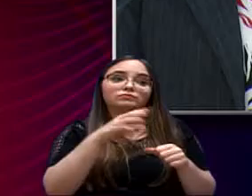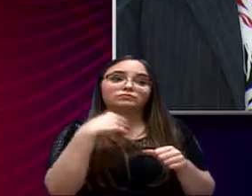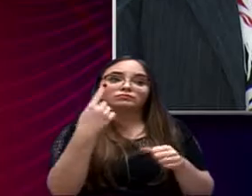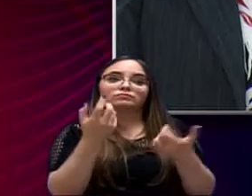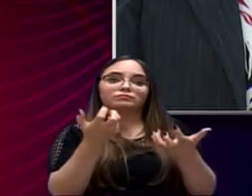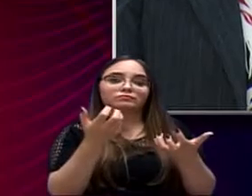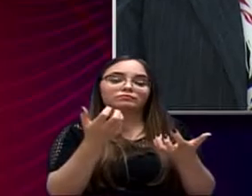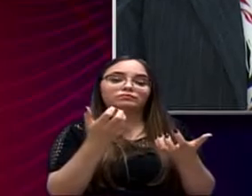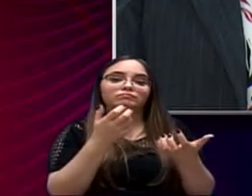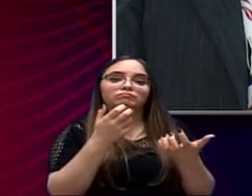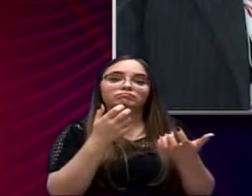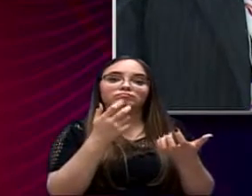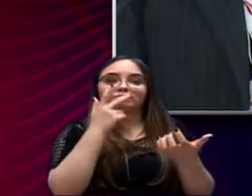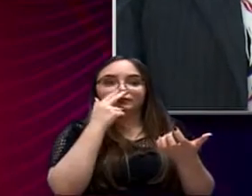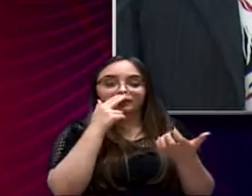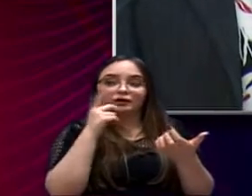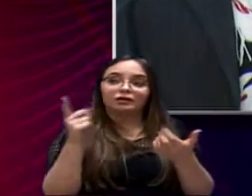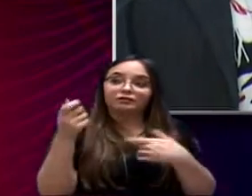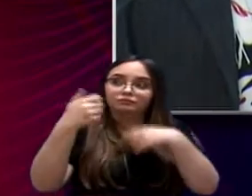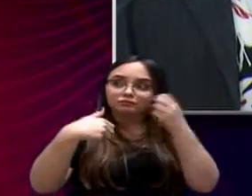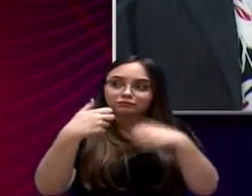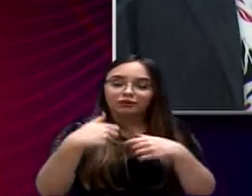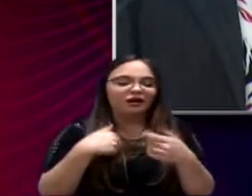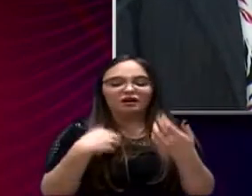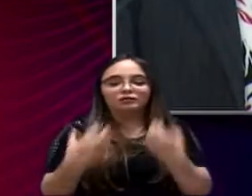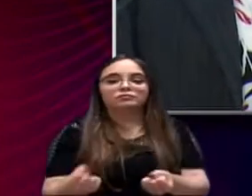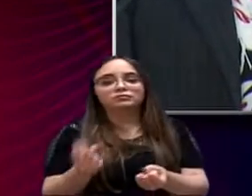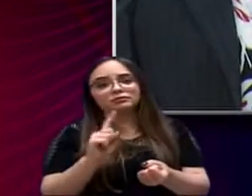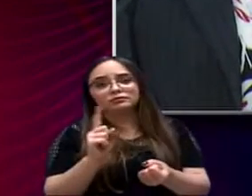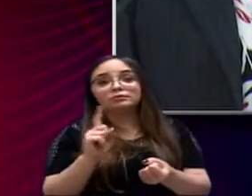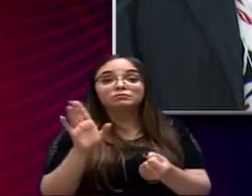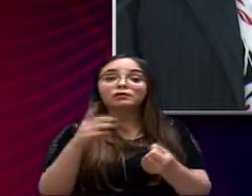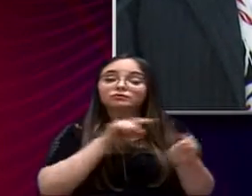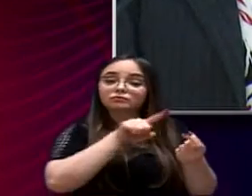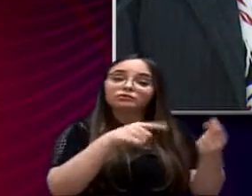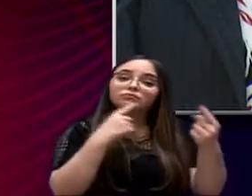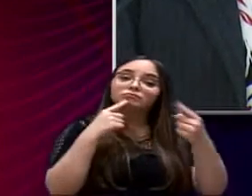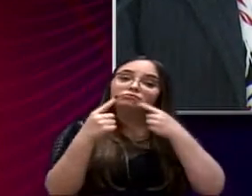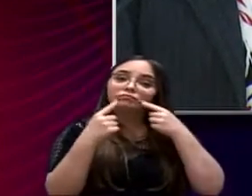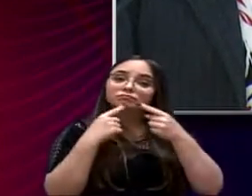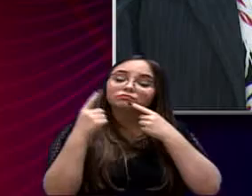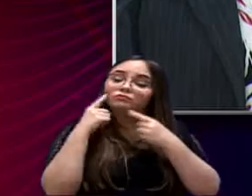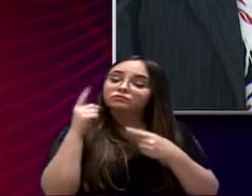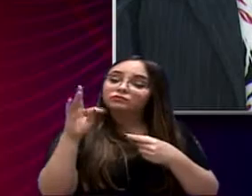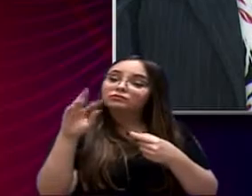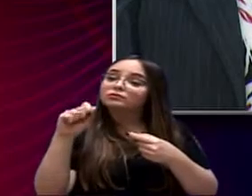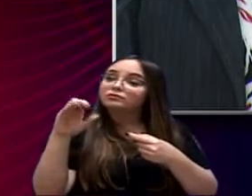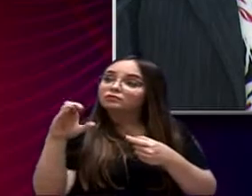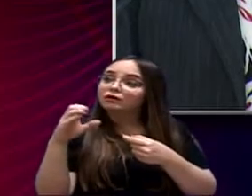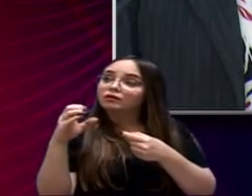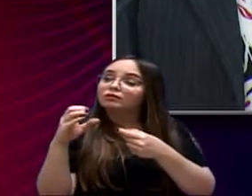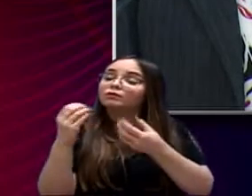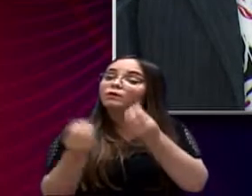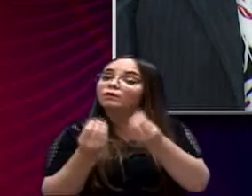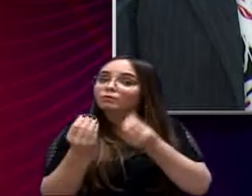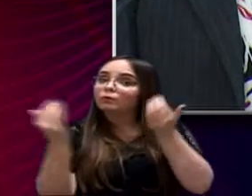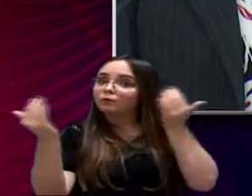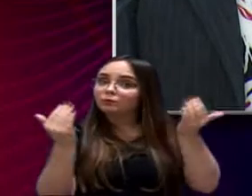dizer amém para alguma coisa assim, mas temos que discutir, pelo menos. Houve um taque, nós temos a obrigação de debruçar sobre